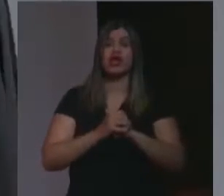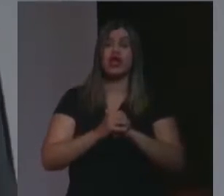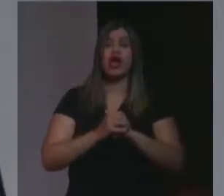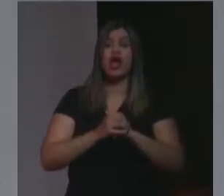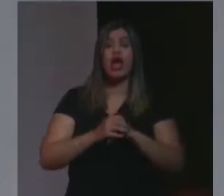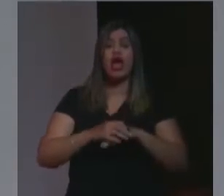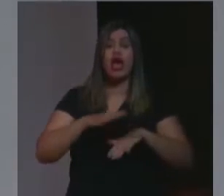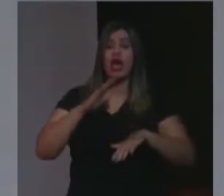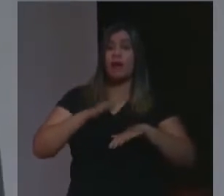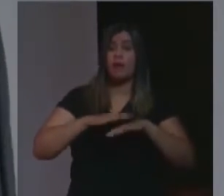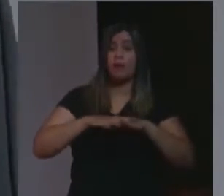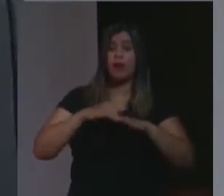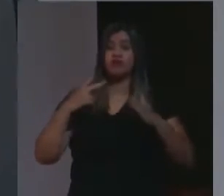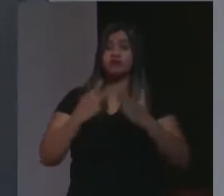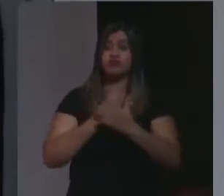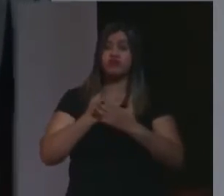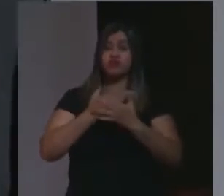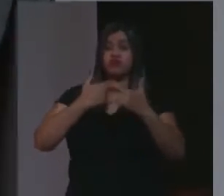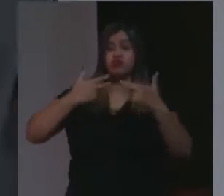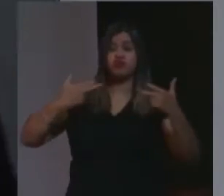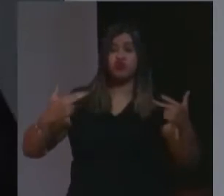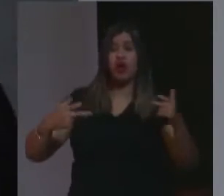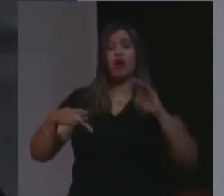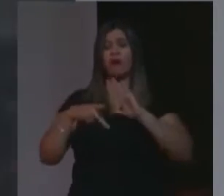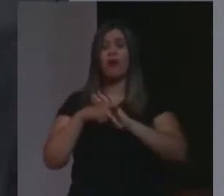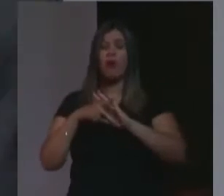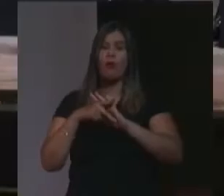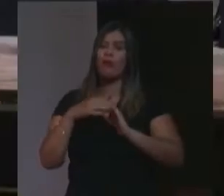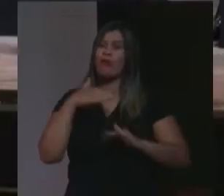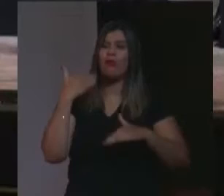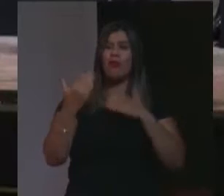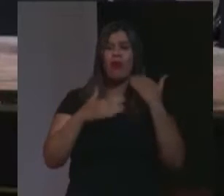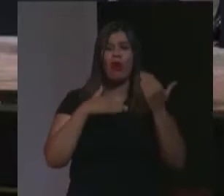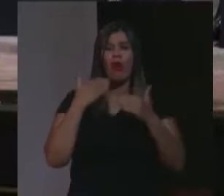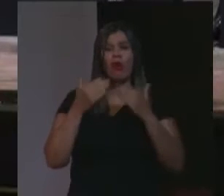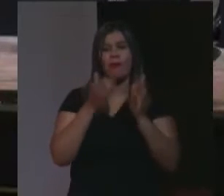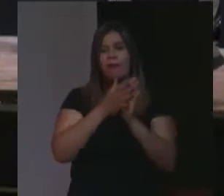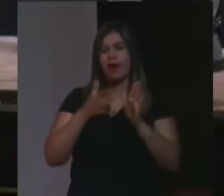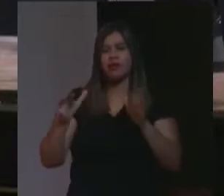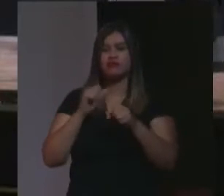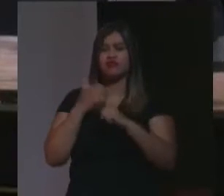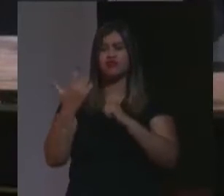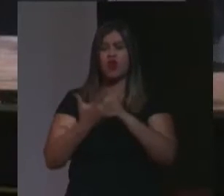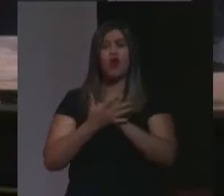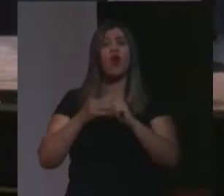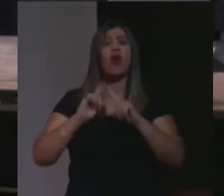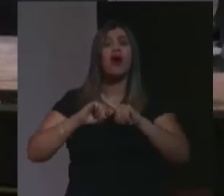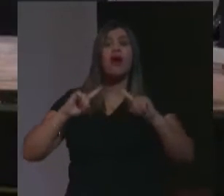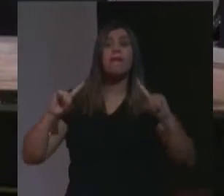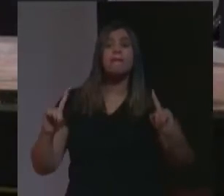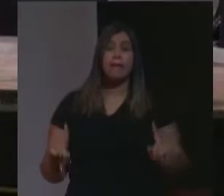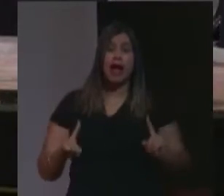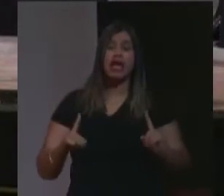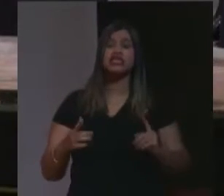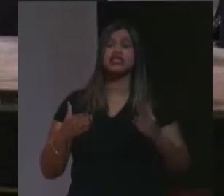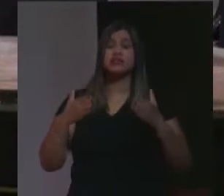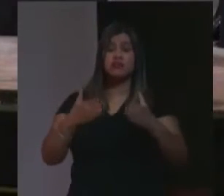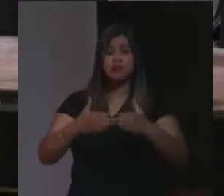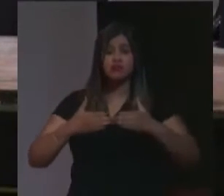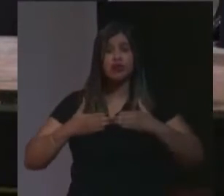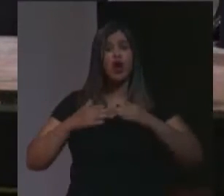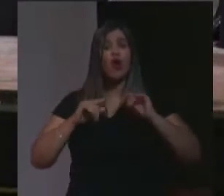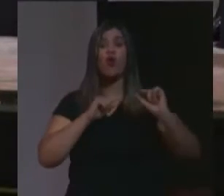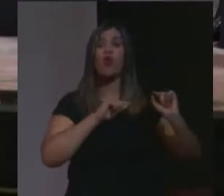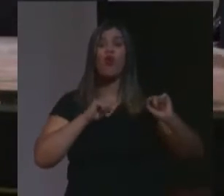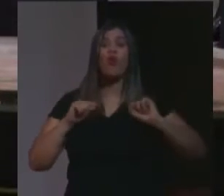N número de homicídios que foram cometidos durante a pandemia. Mas o que se pede é que